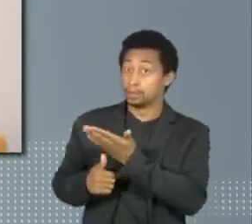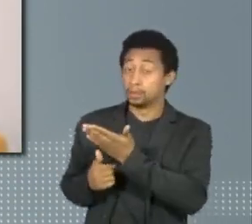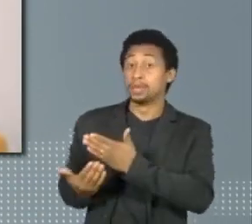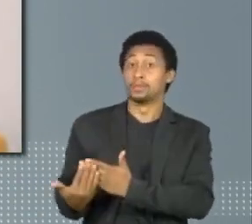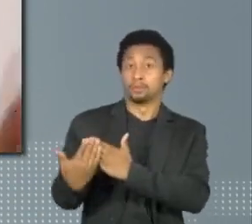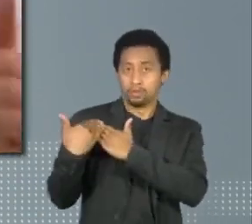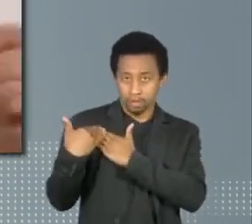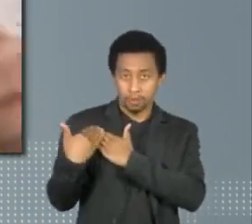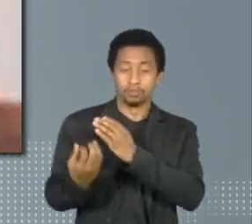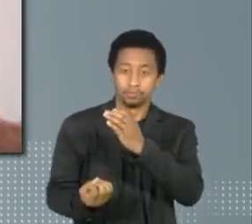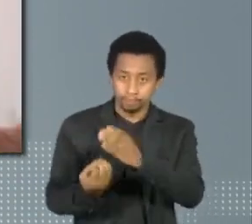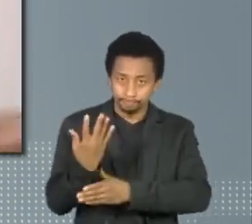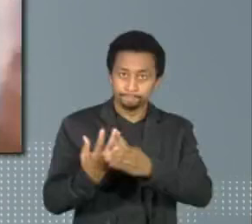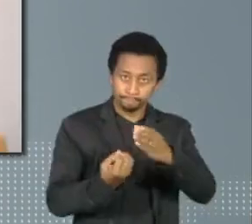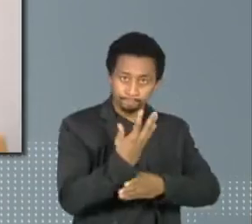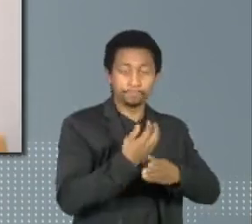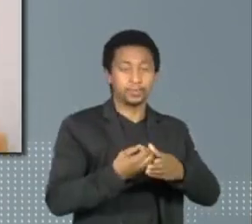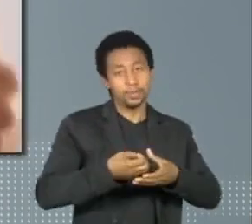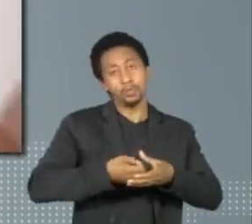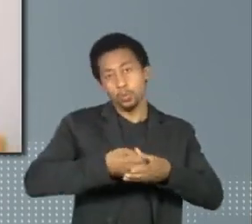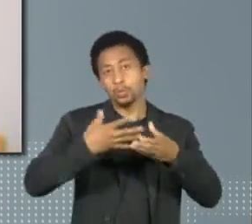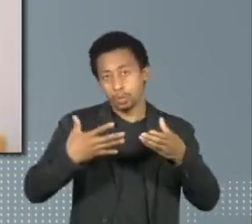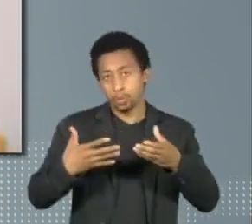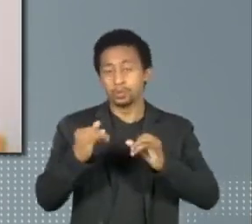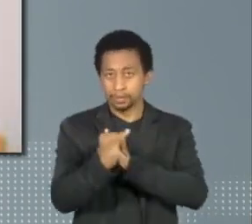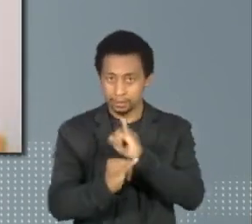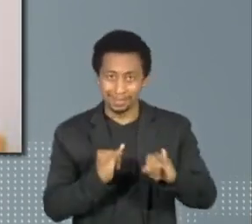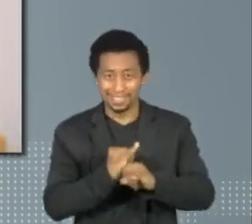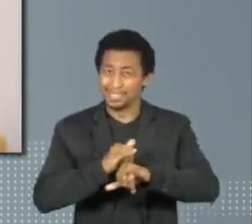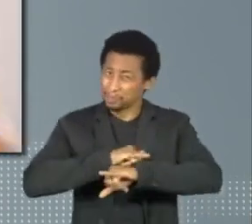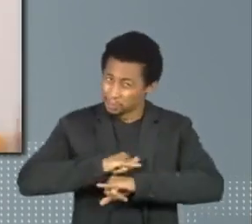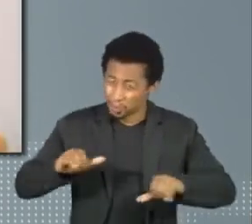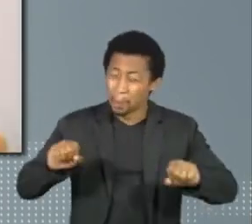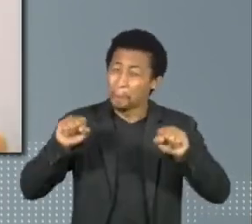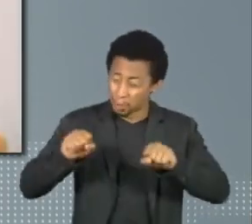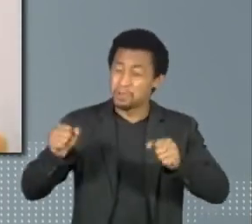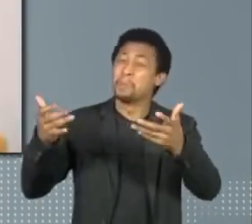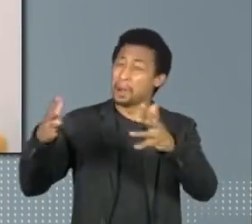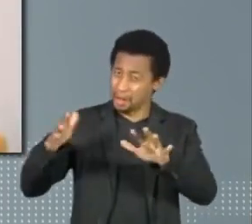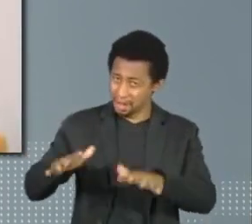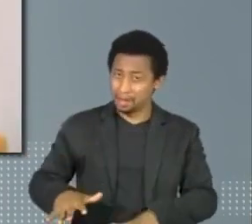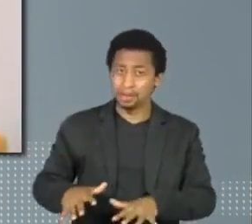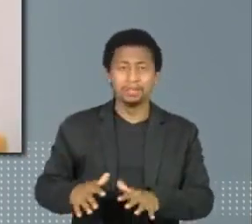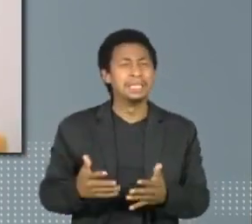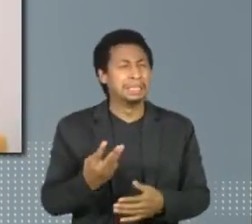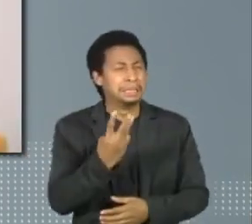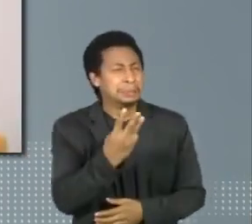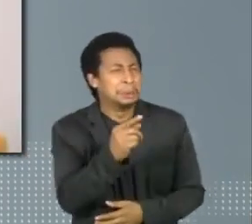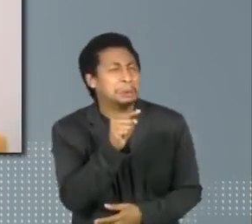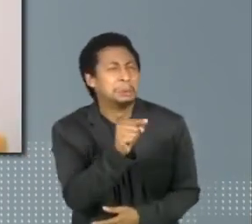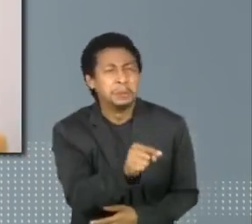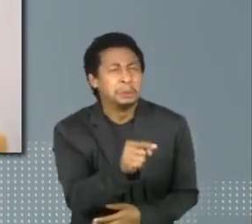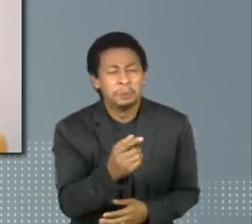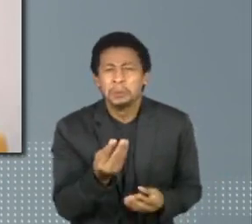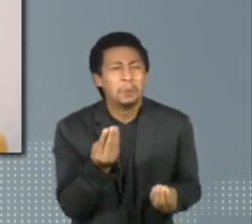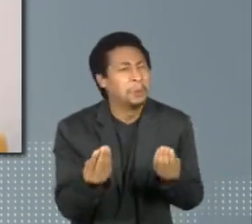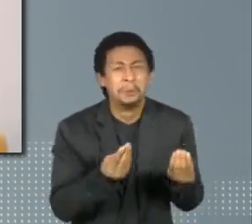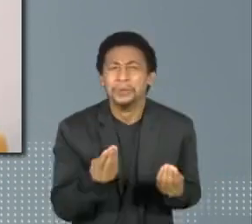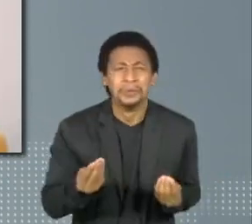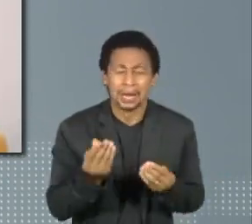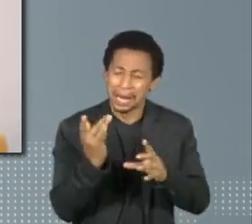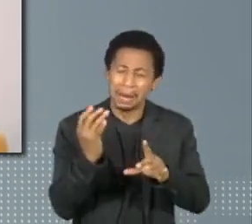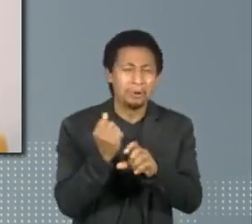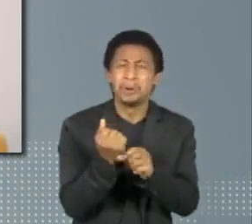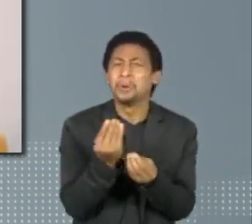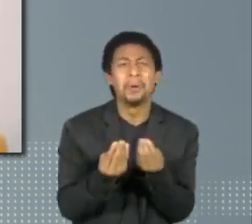redução pode desestabilizar mais um mercado já fragilizado. De onde ele tirou esse valor de R$ mil? A realidade de São Paulo é